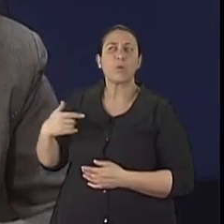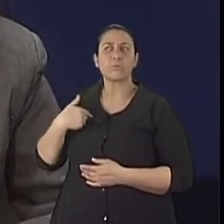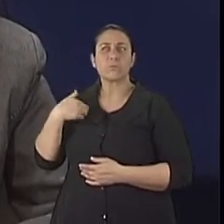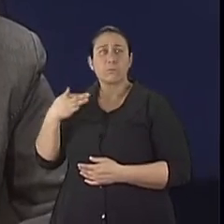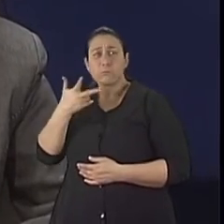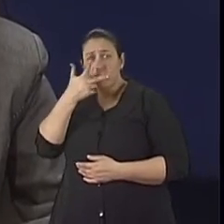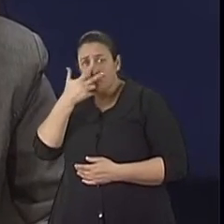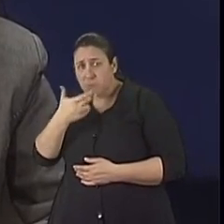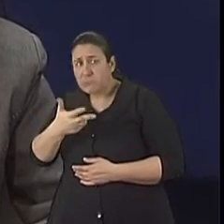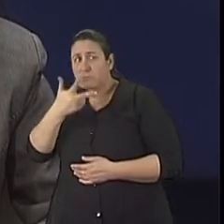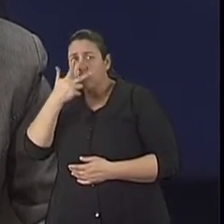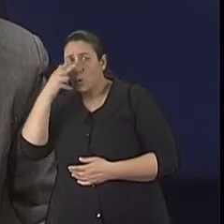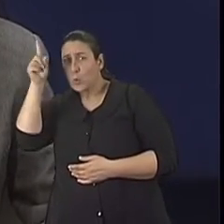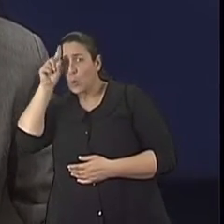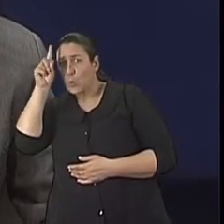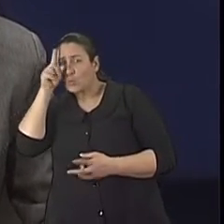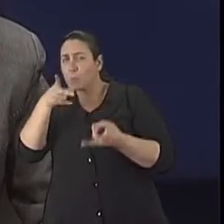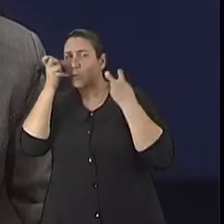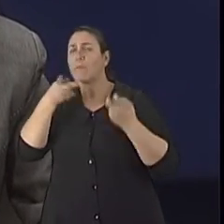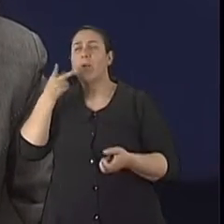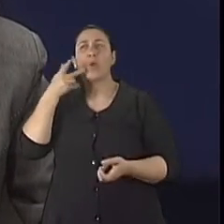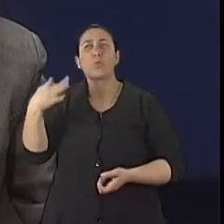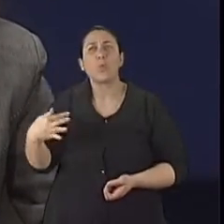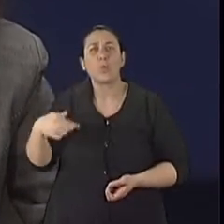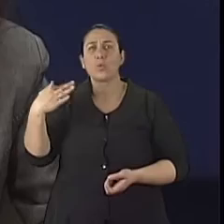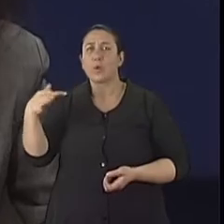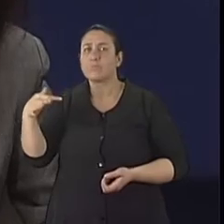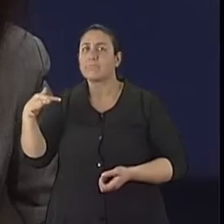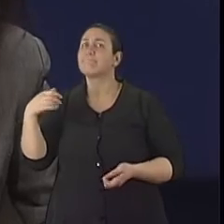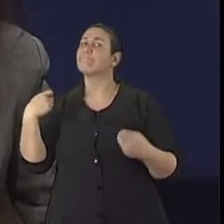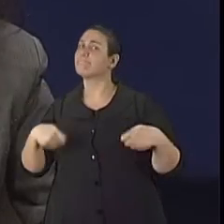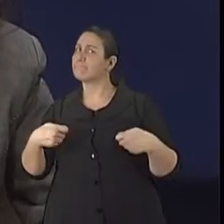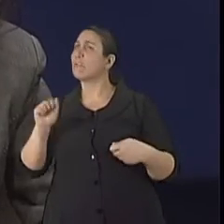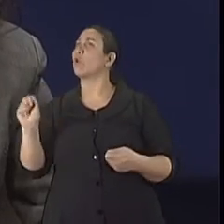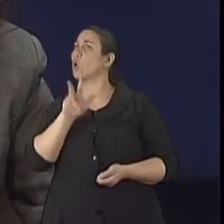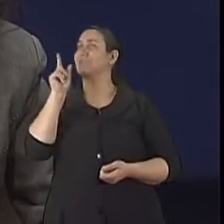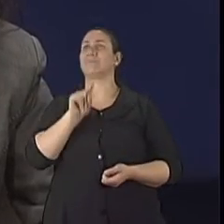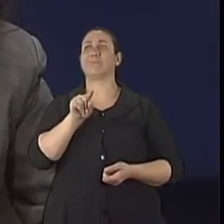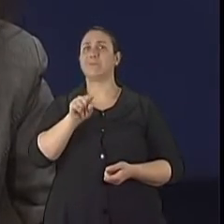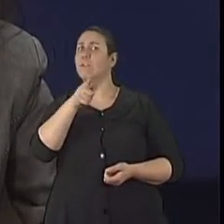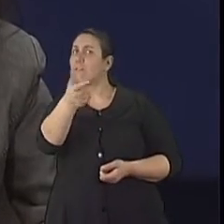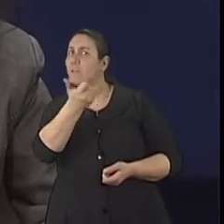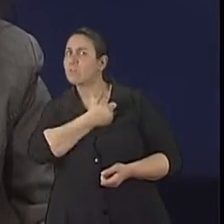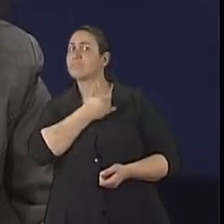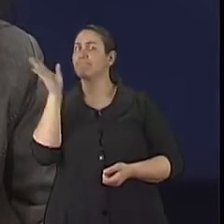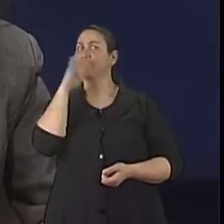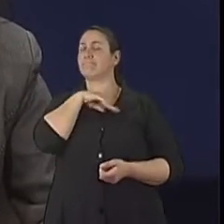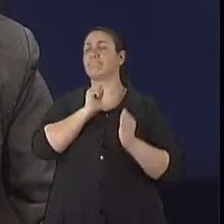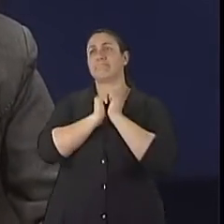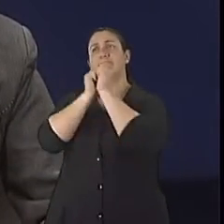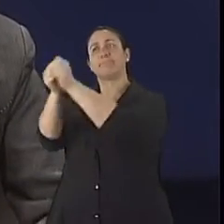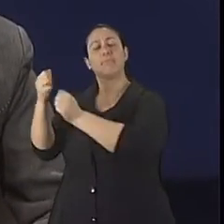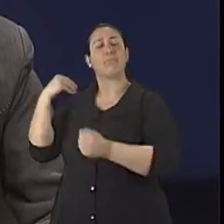né, algum outro, algum outro quadro, de procurar valorizar essa informação que tá sendo trazida e levar pro médico, discutir com